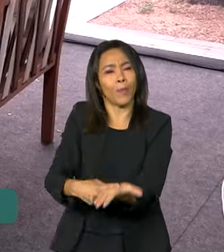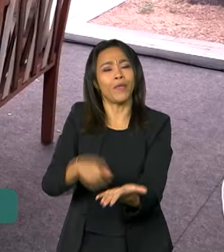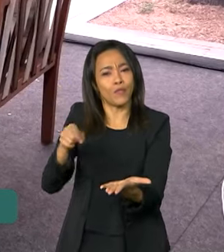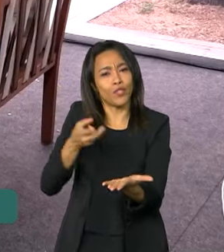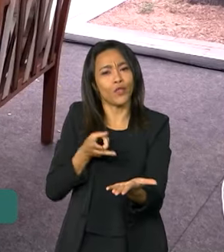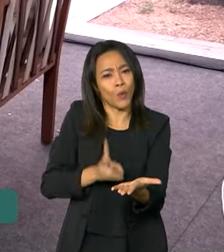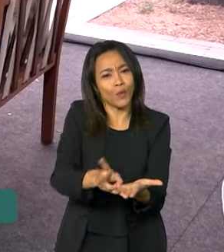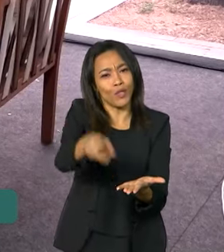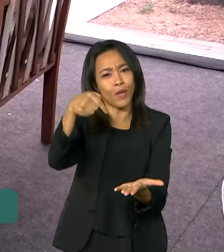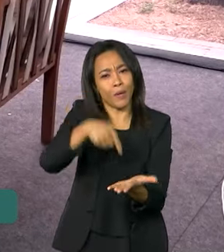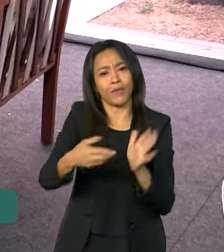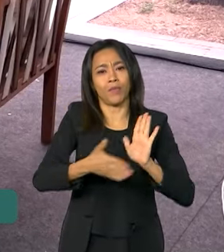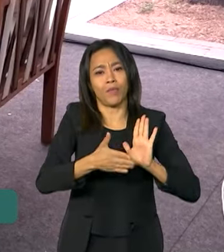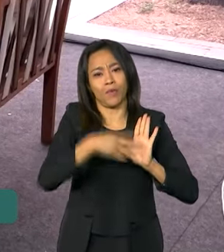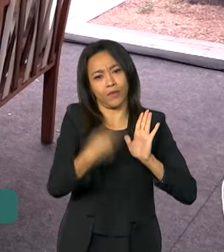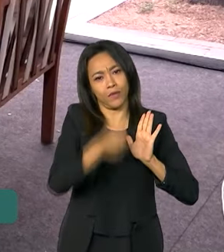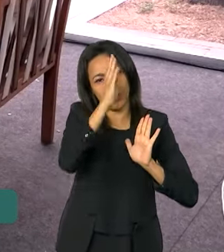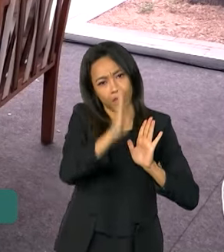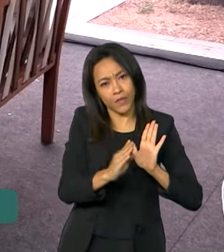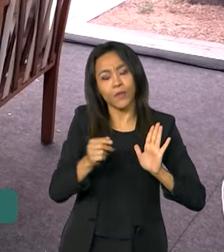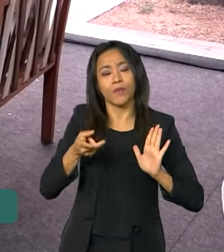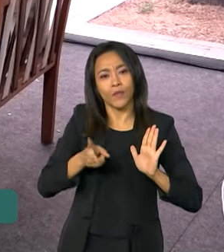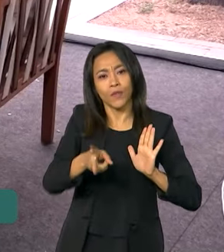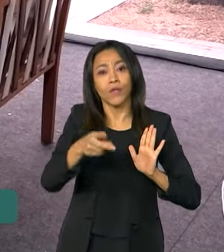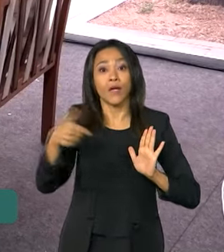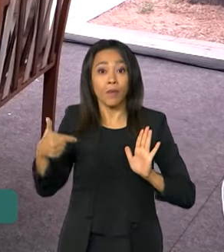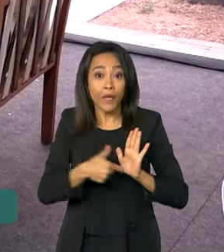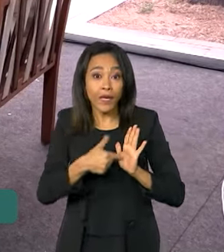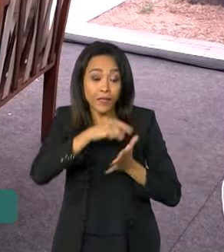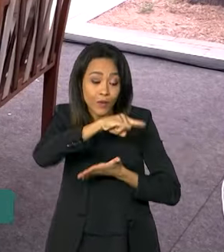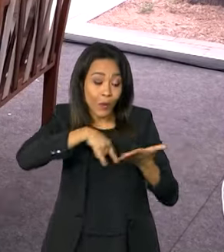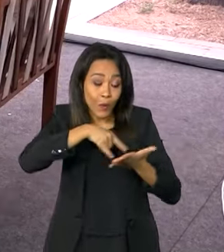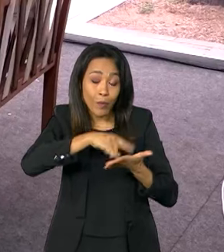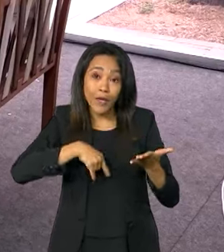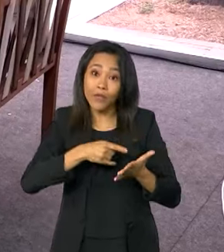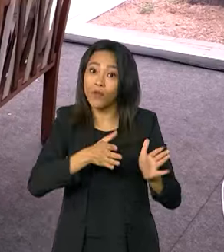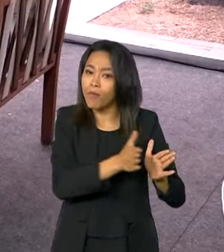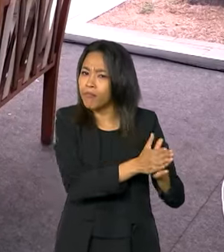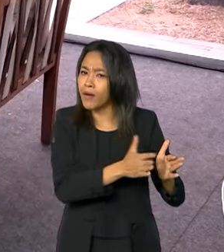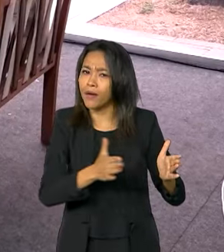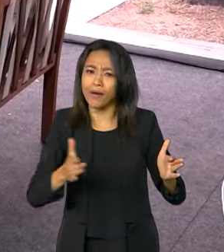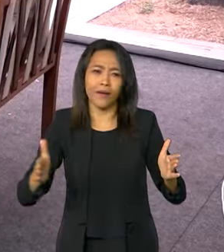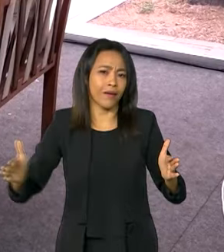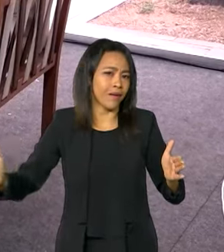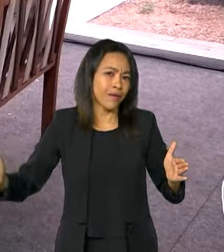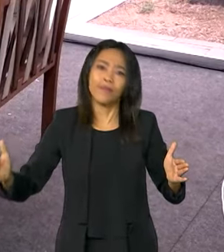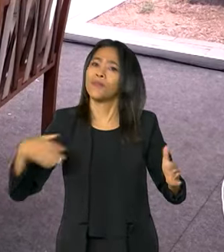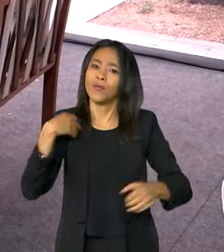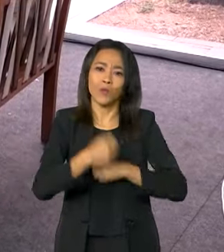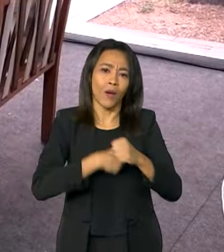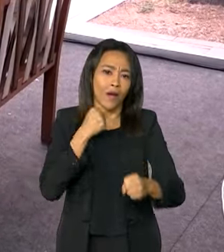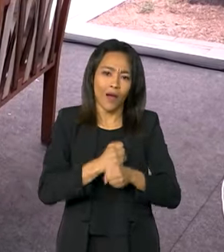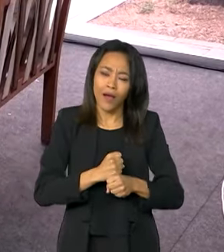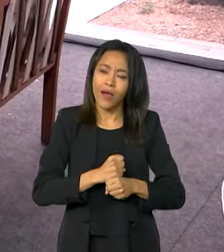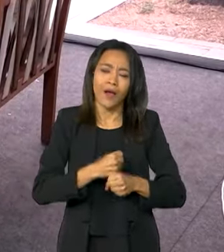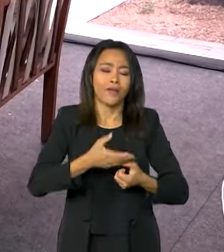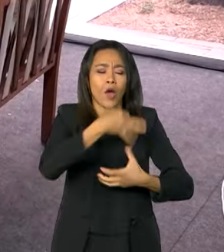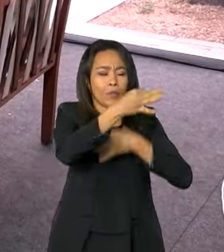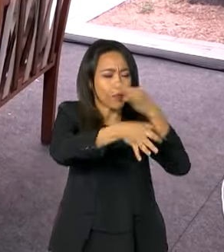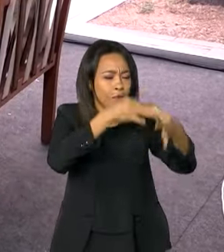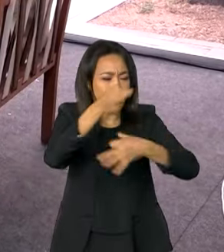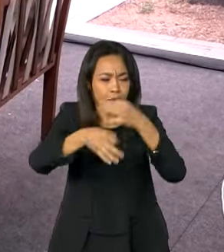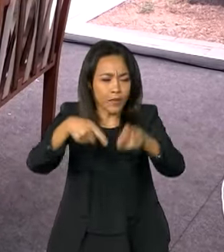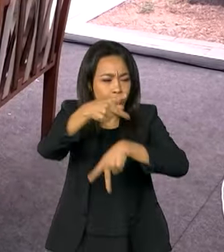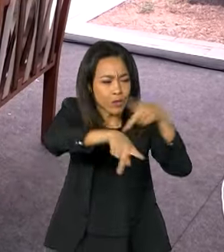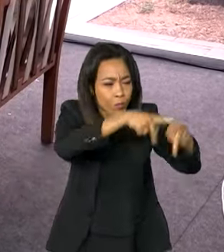Então, vai receber com o presidente Lula esse documento construído durante o ano inteiro pelas várias mãos do povo brasileiro e do povo